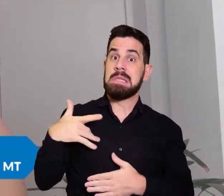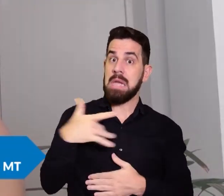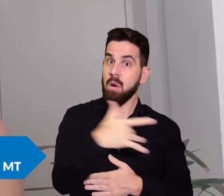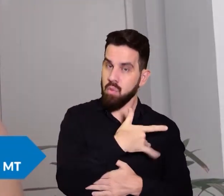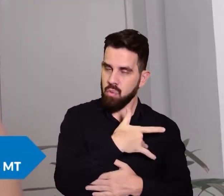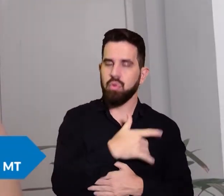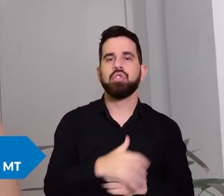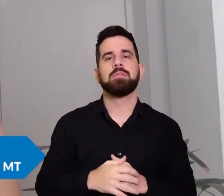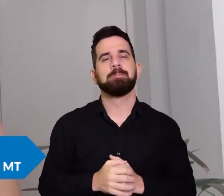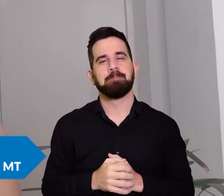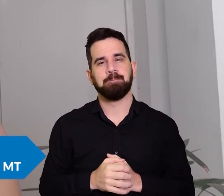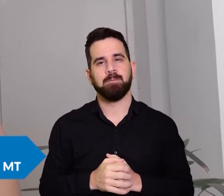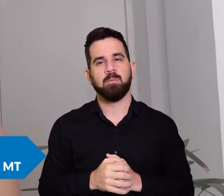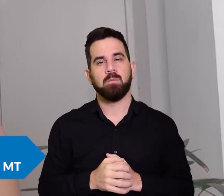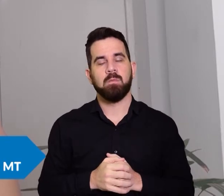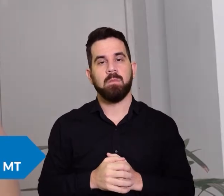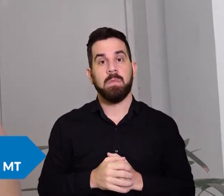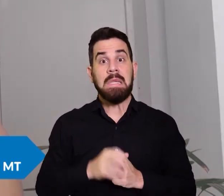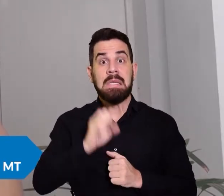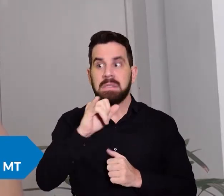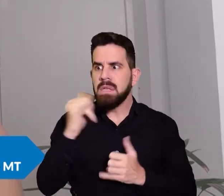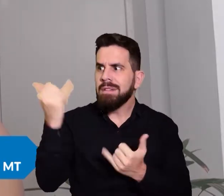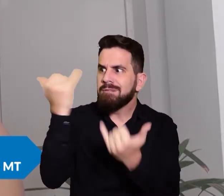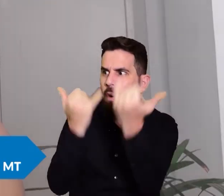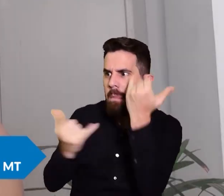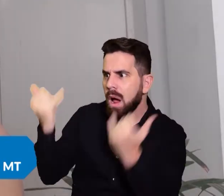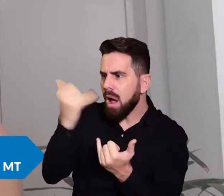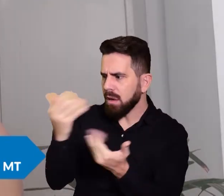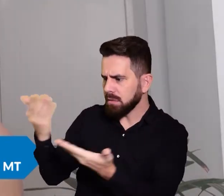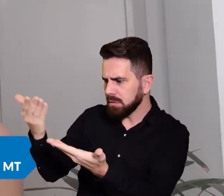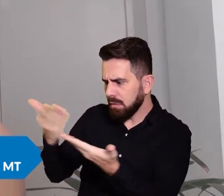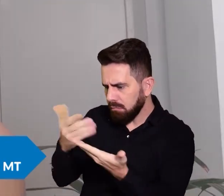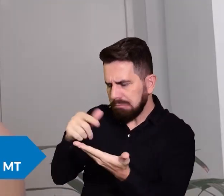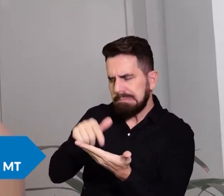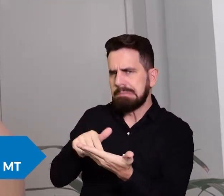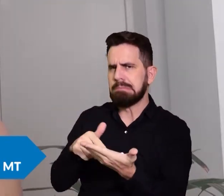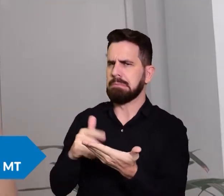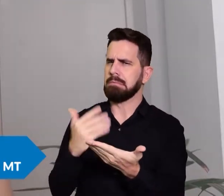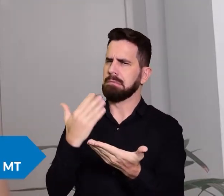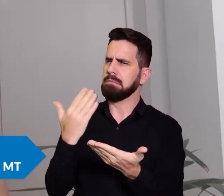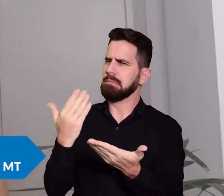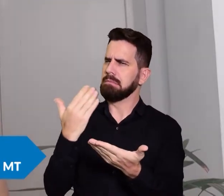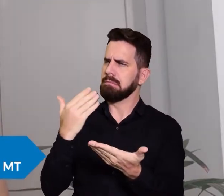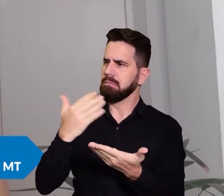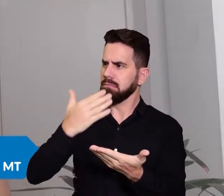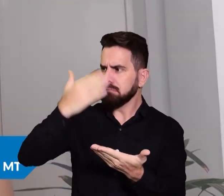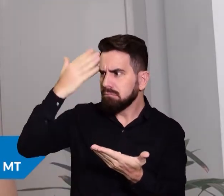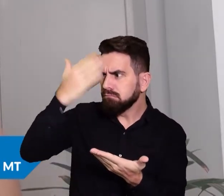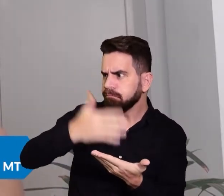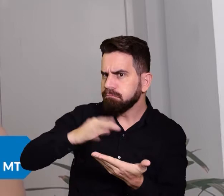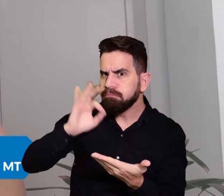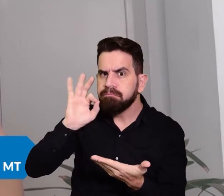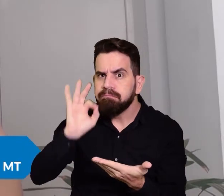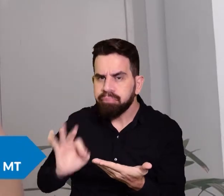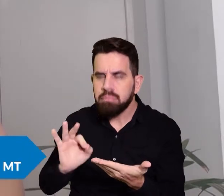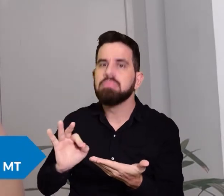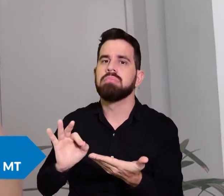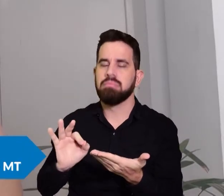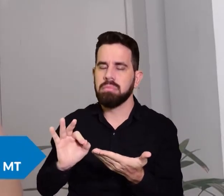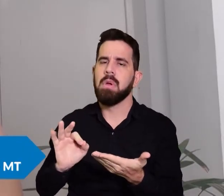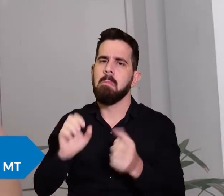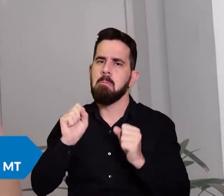checada, tem o poder de salvar vidas em uma pandemia, porque orienta as pessoas sobre a real situação e sobre os riscos.